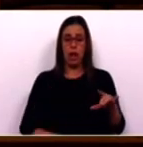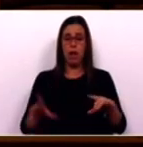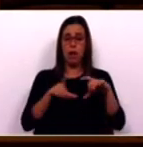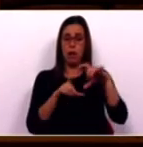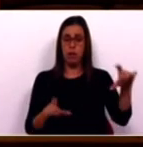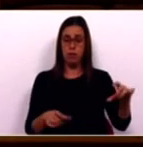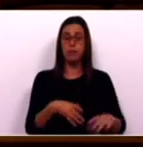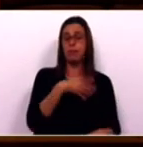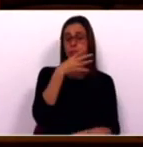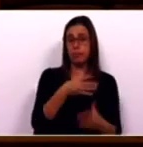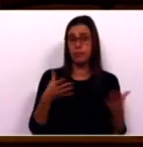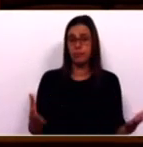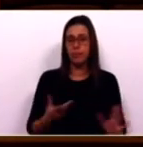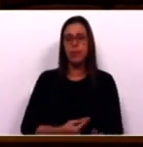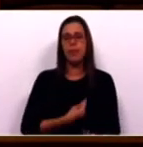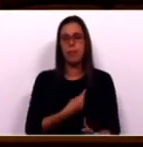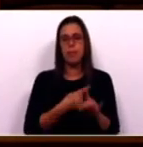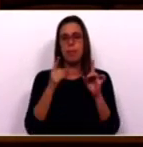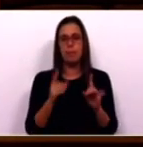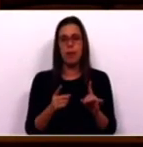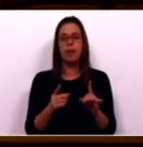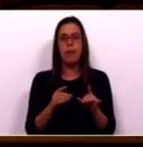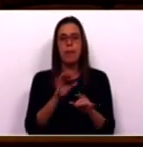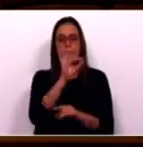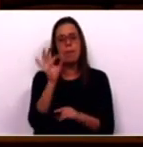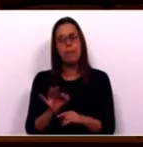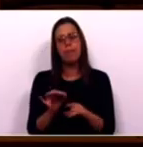que dão conta da preocupante fatia